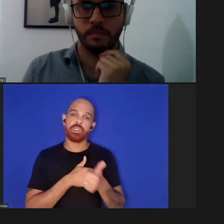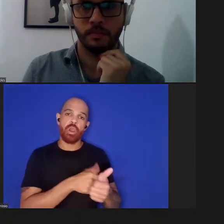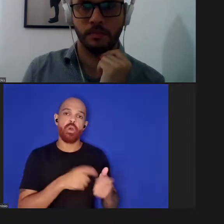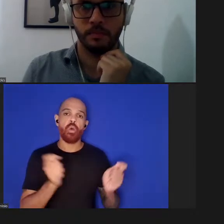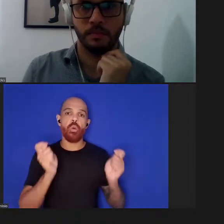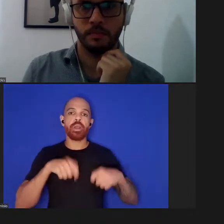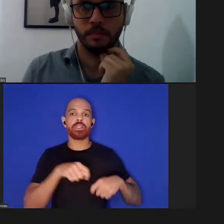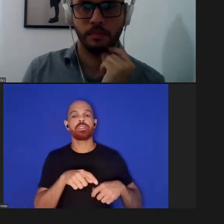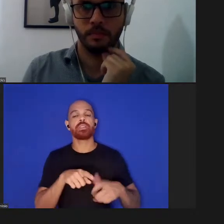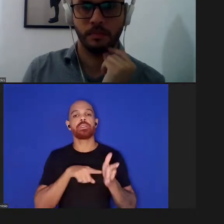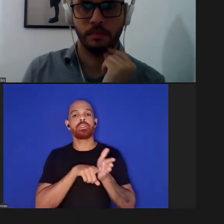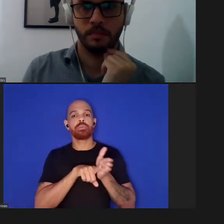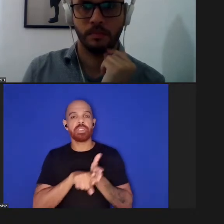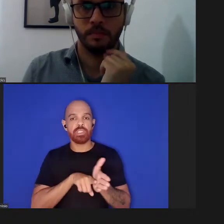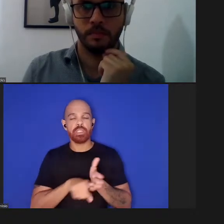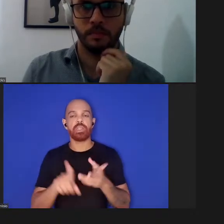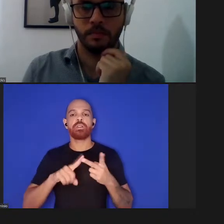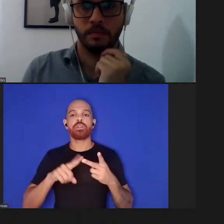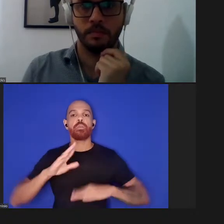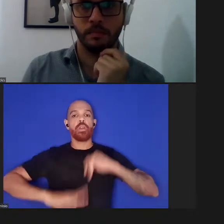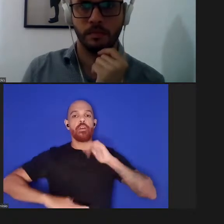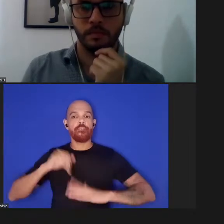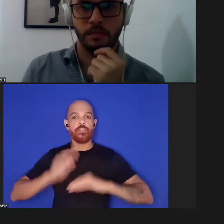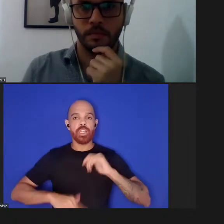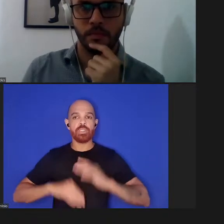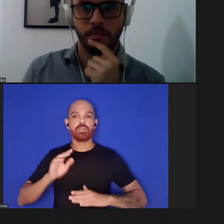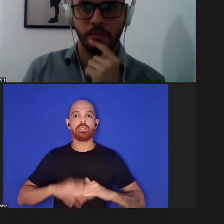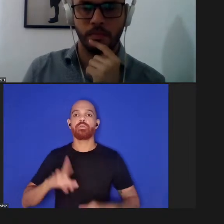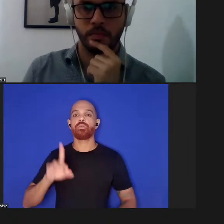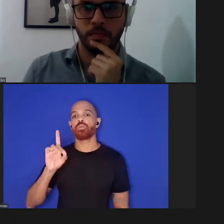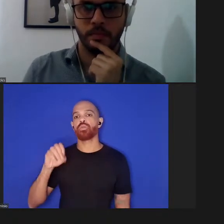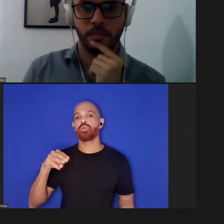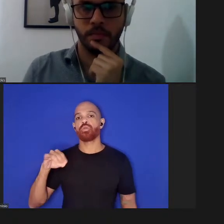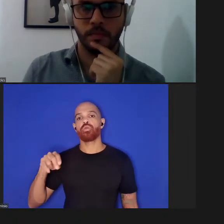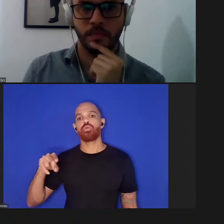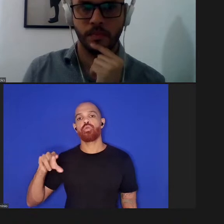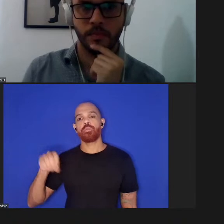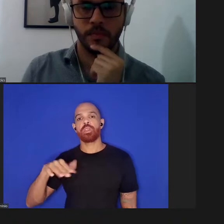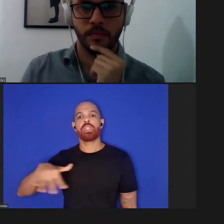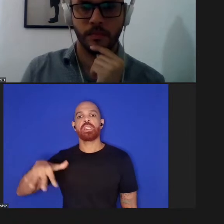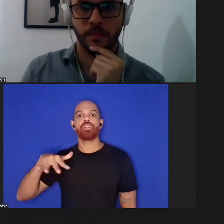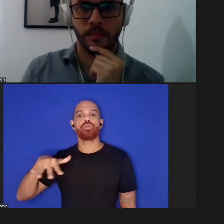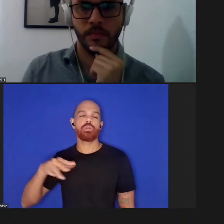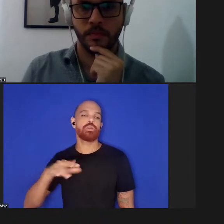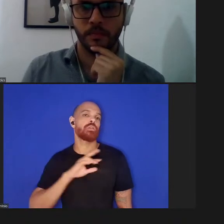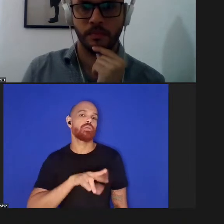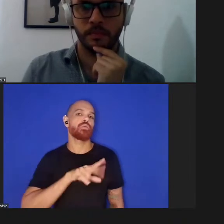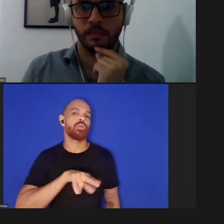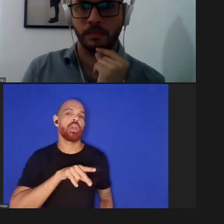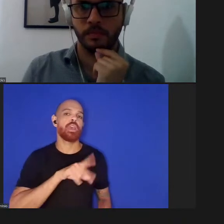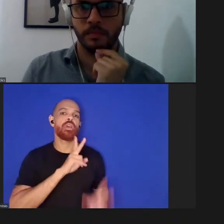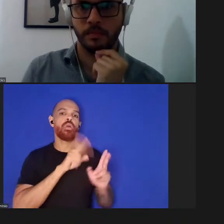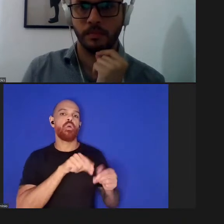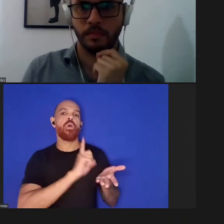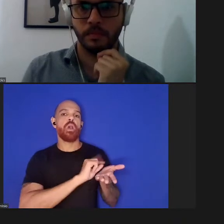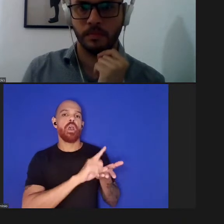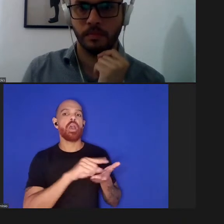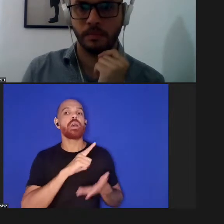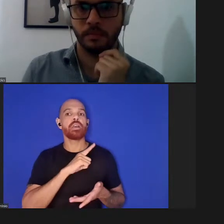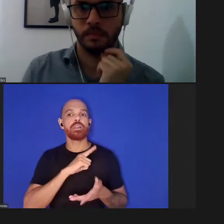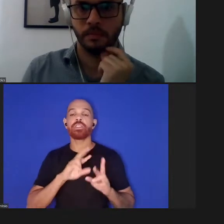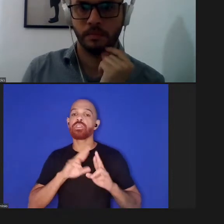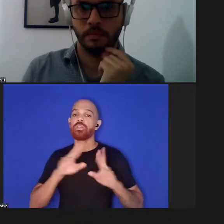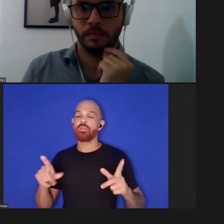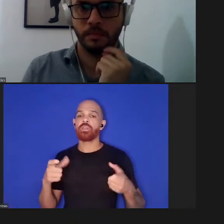pesquisadores para os profissionais por domínio não é como um artigo científico a gente tem umas diferenças dos subdomínios